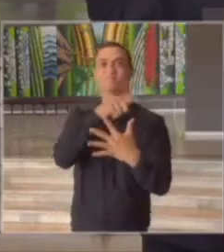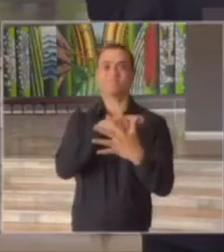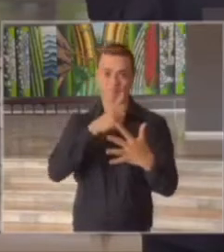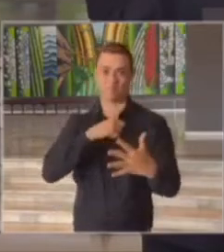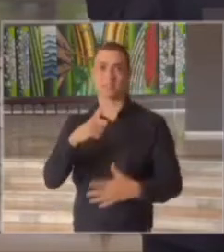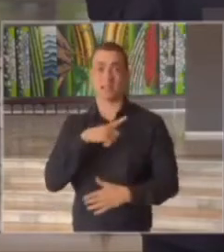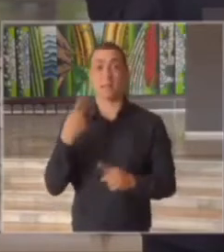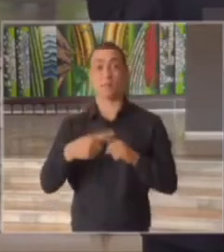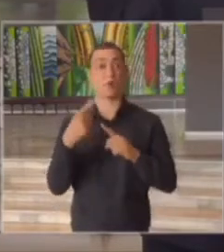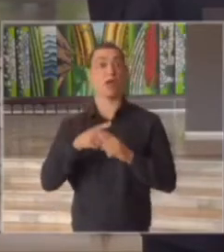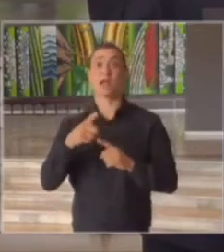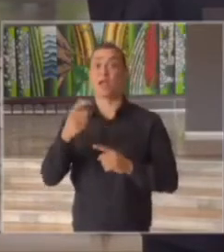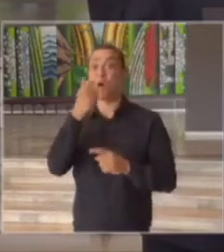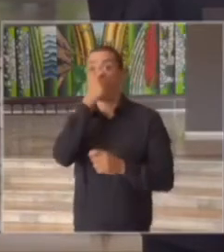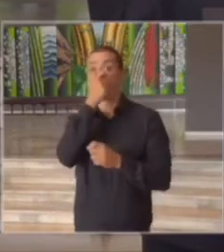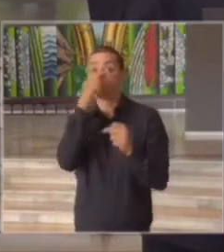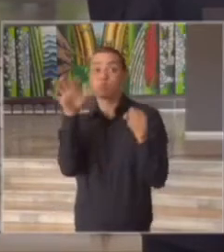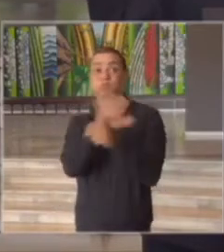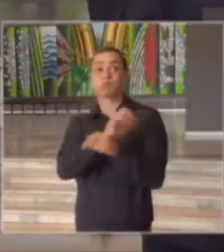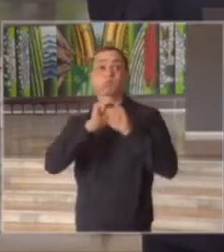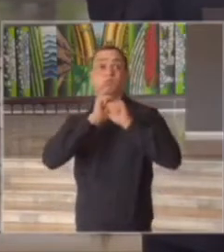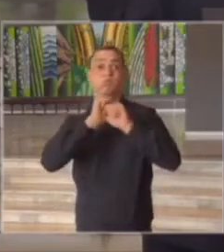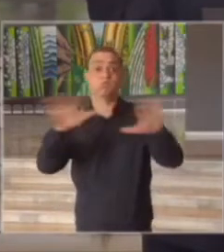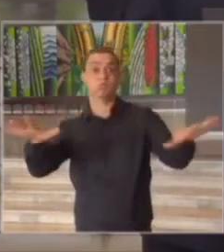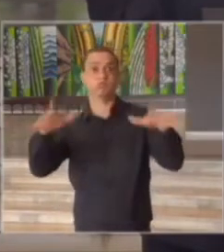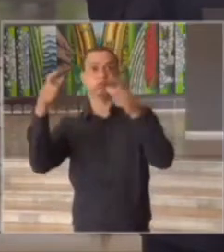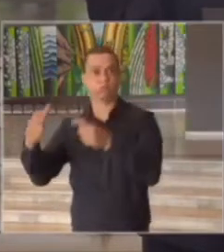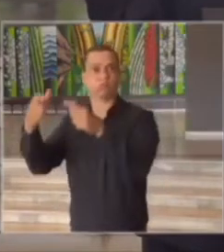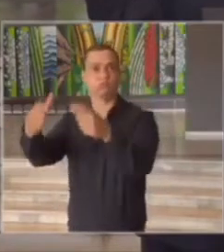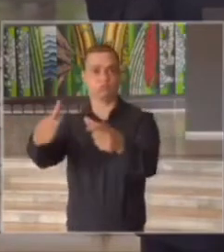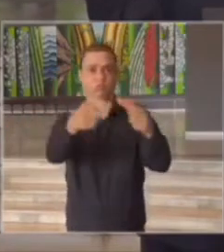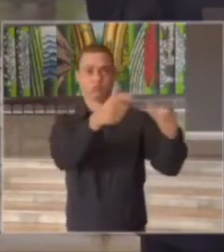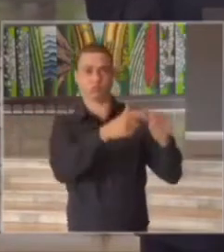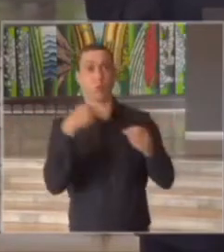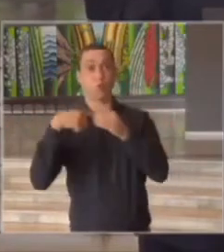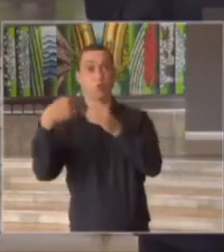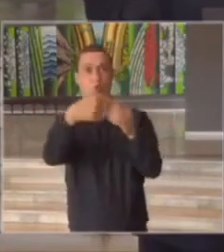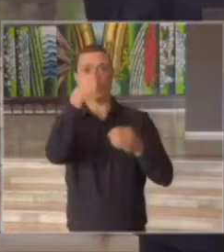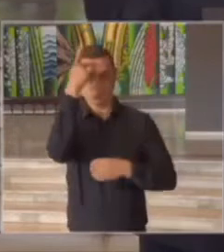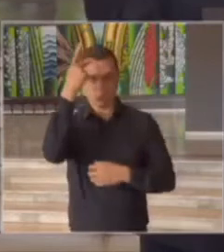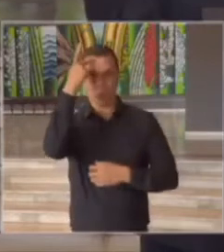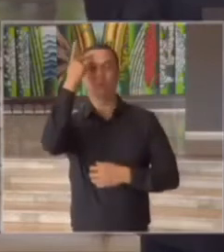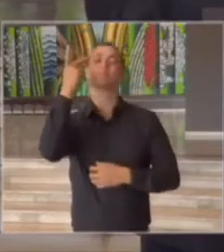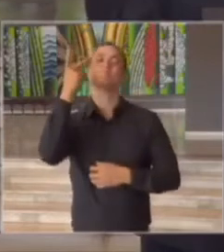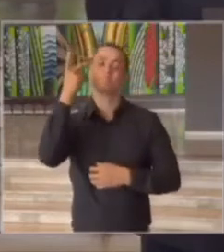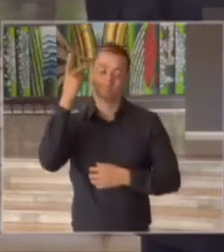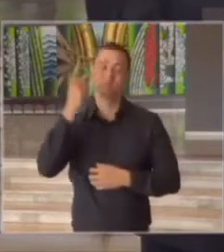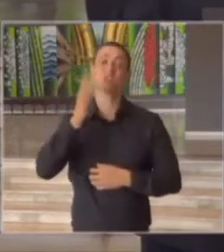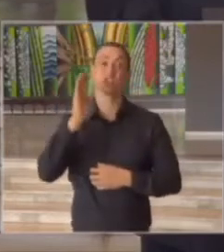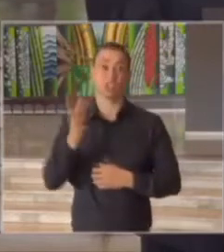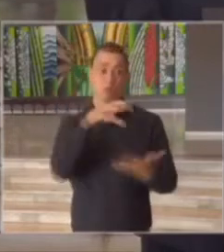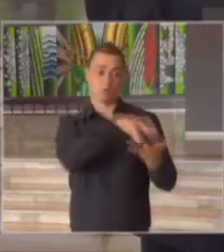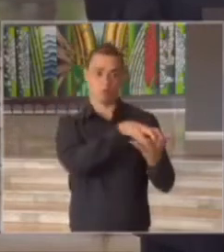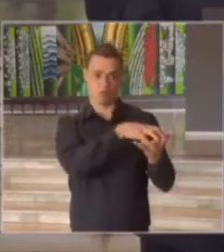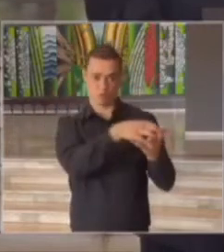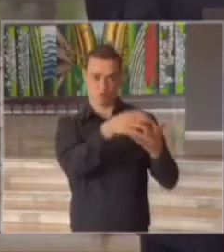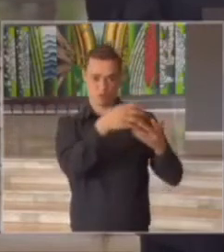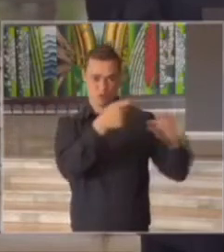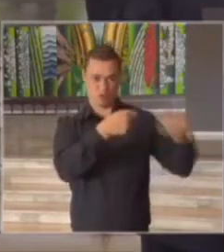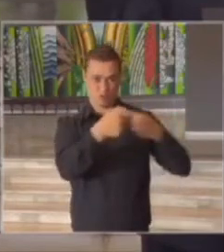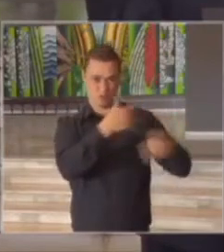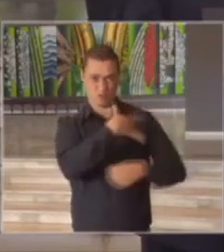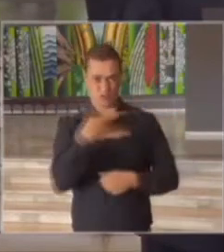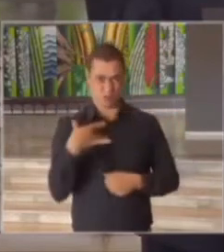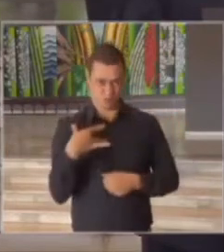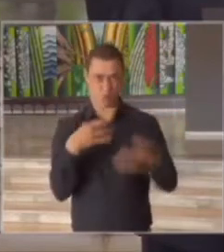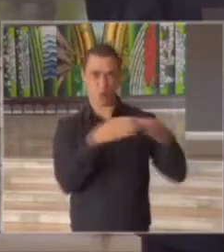o centro de contingência o nosso comitê de saúde determinou a reclassificação de